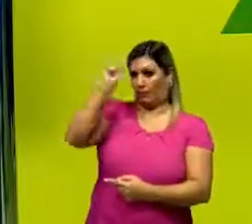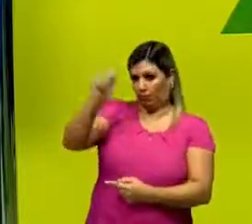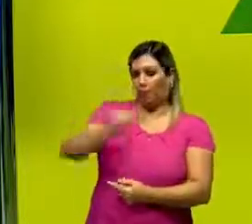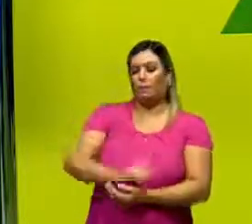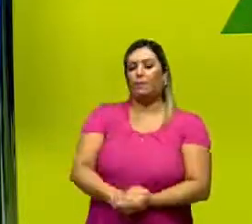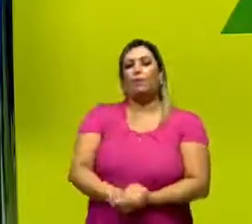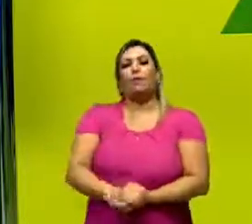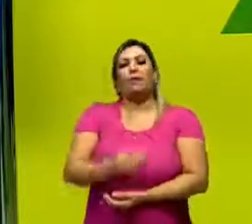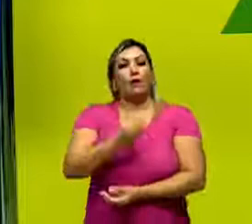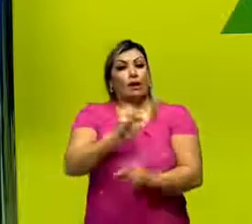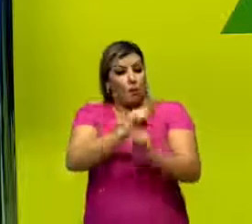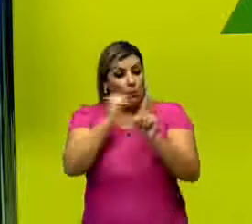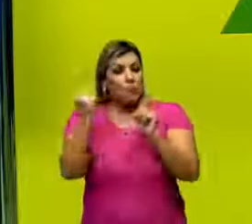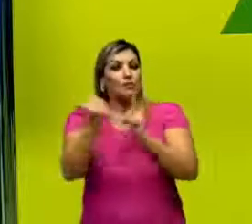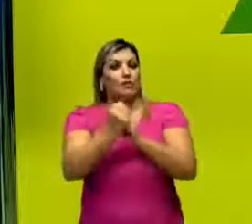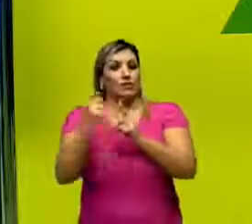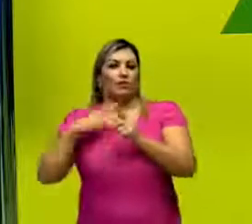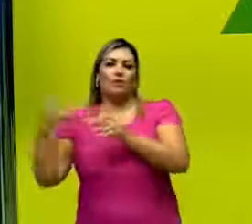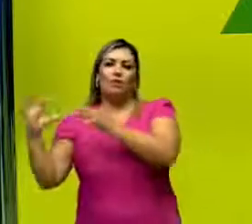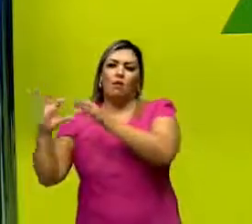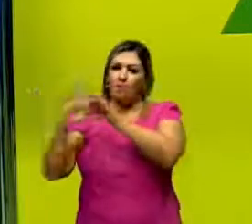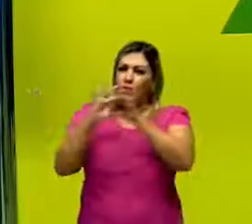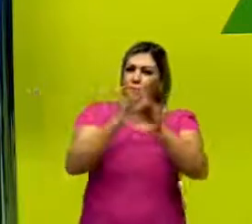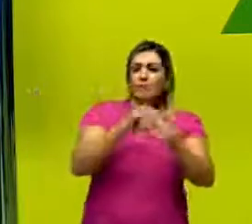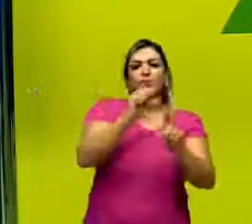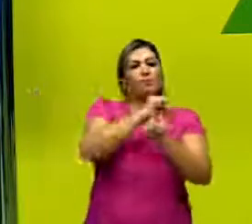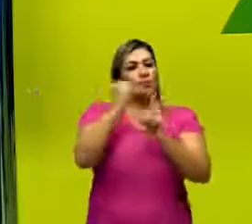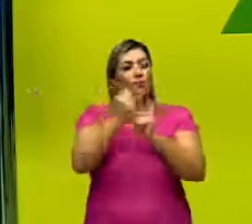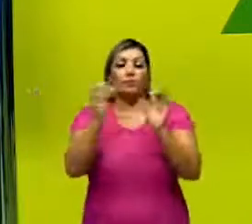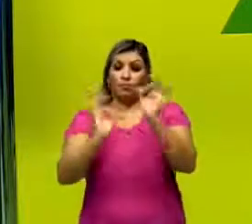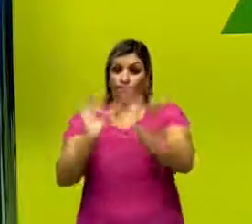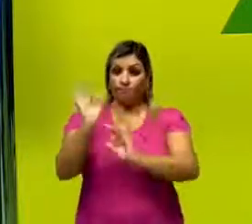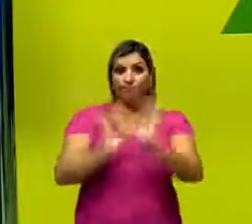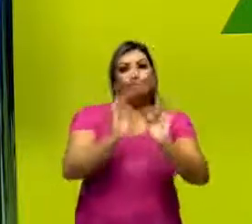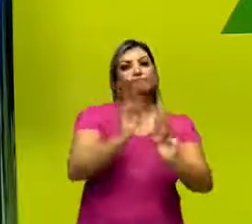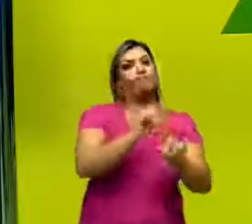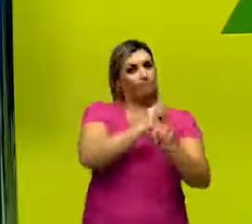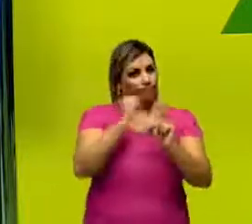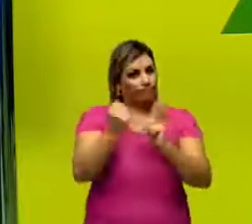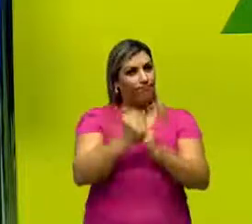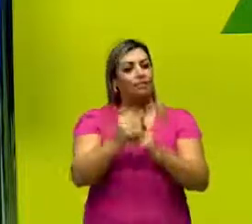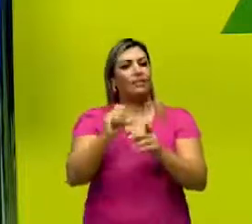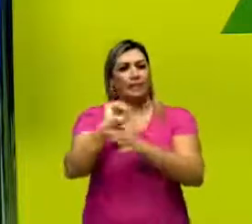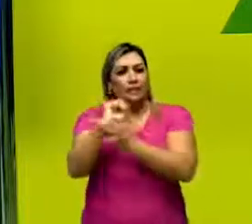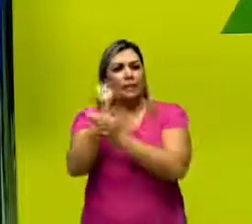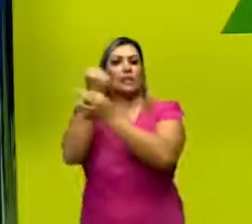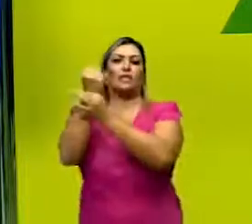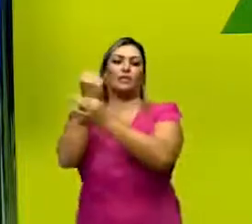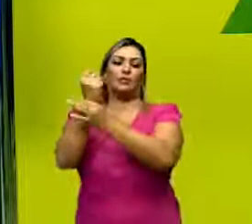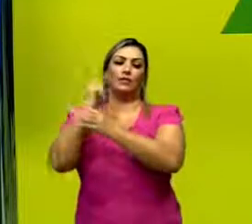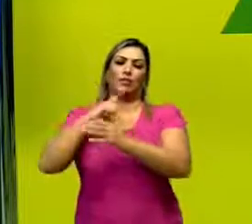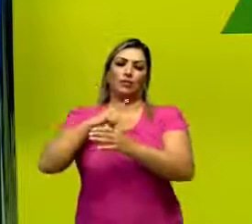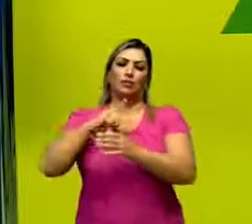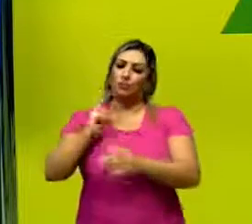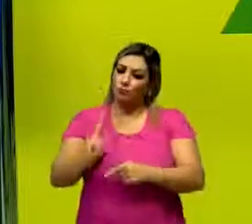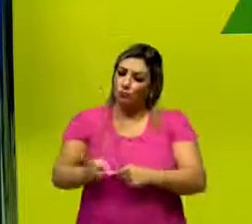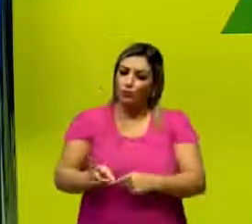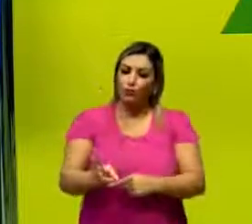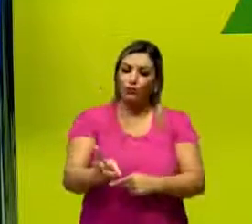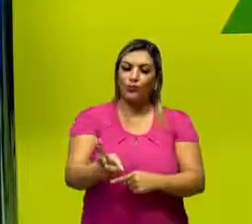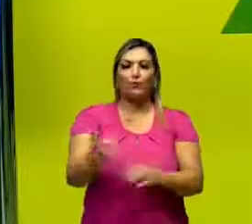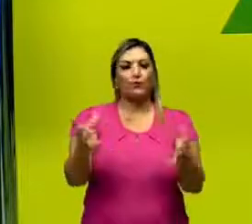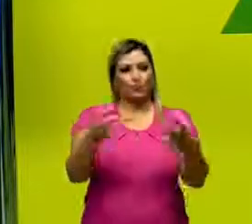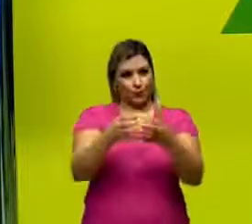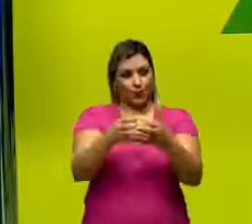sociedade que possui uma coesão social, uma organização social que garante essa continuidade